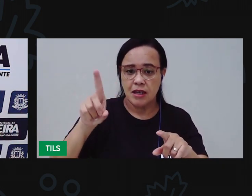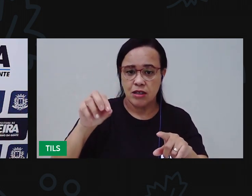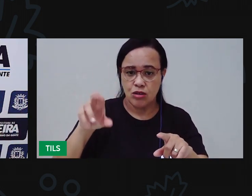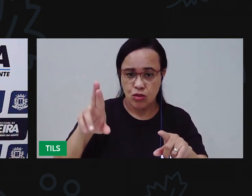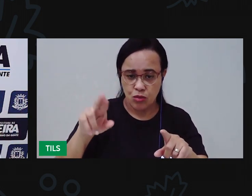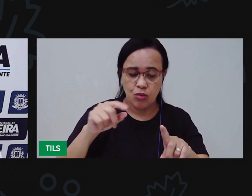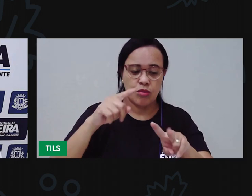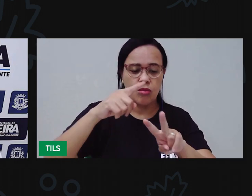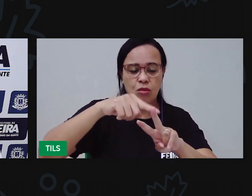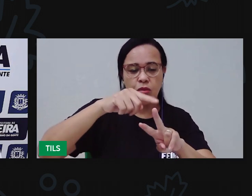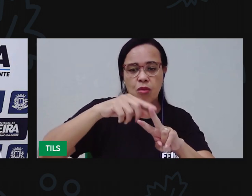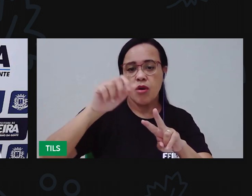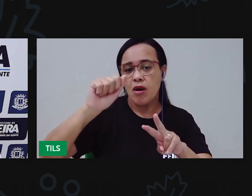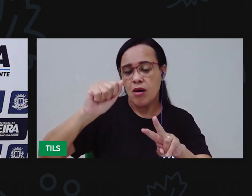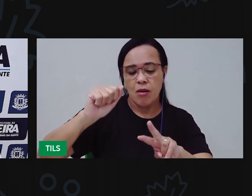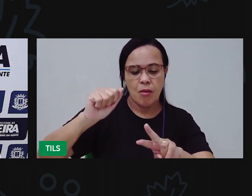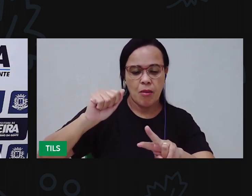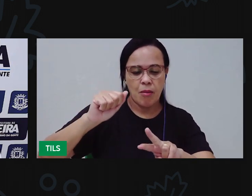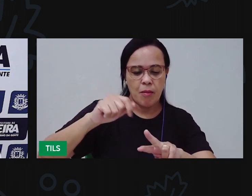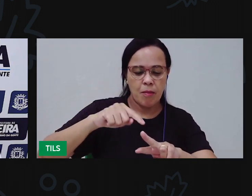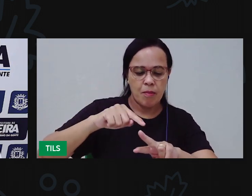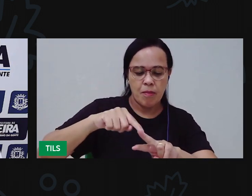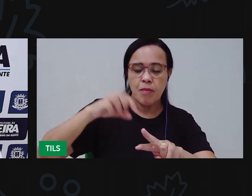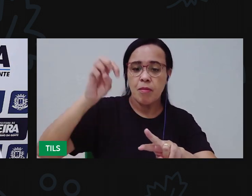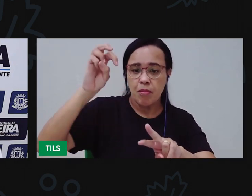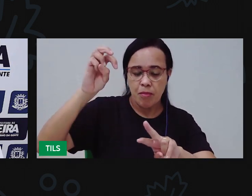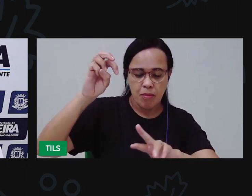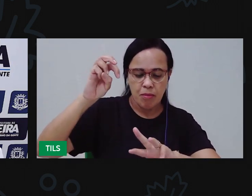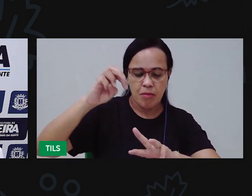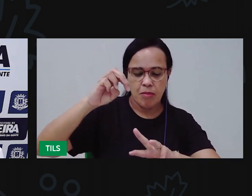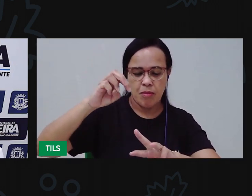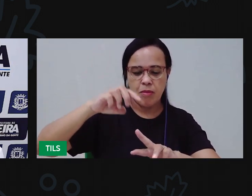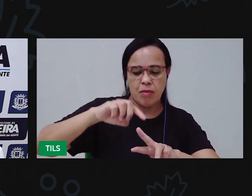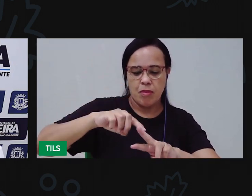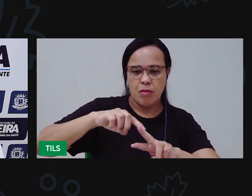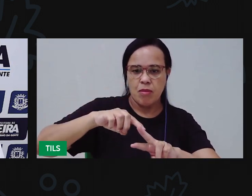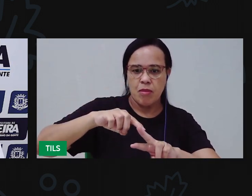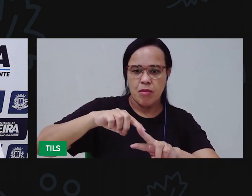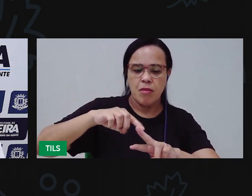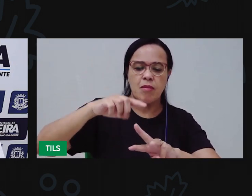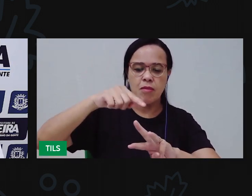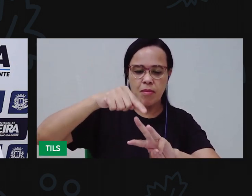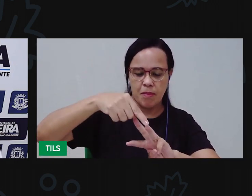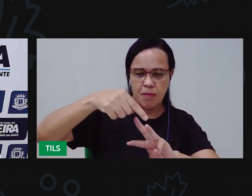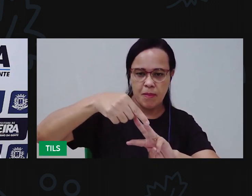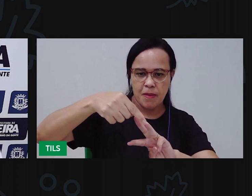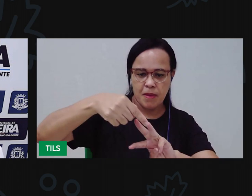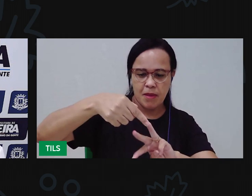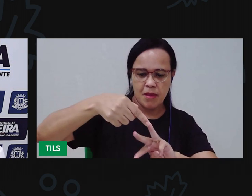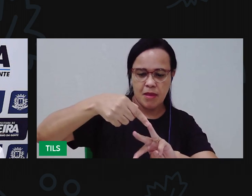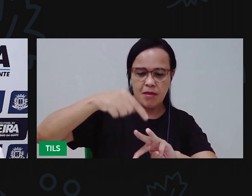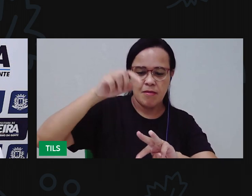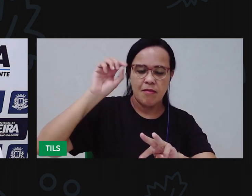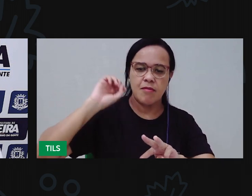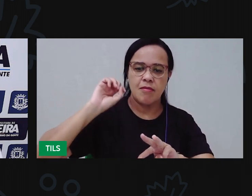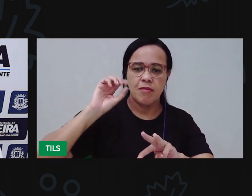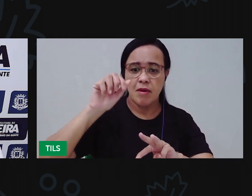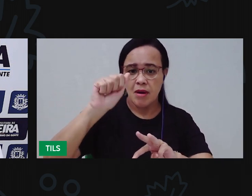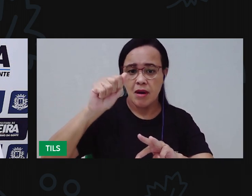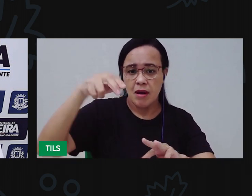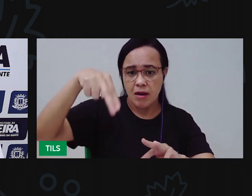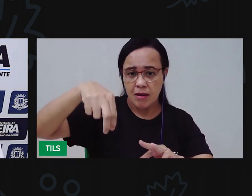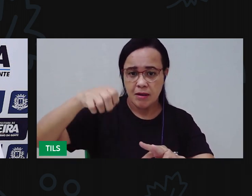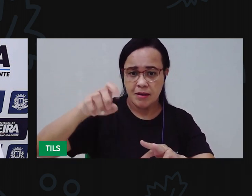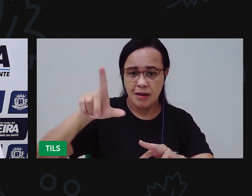A gente também viu uma história muito legal nessa aula. A história dos dedos. Que mostrou ali a função de cada